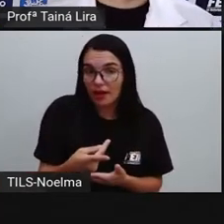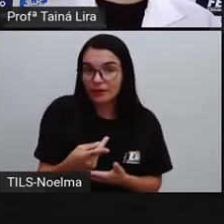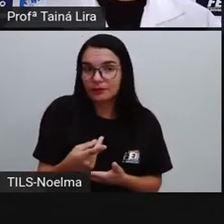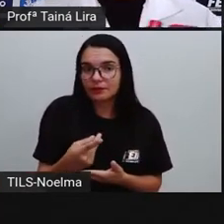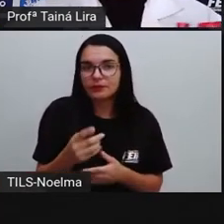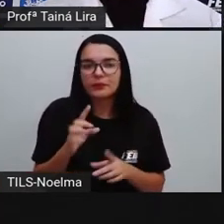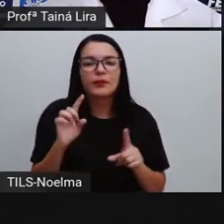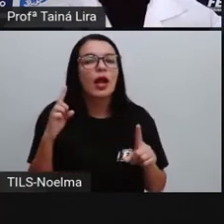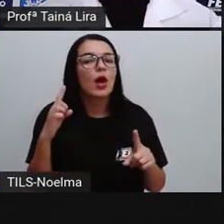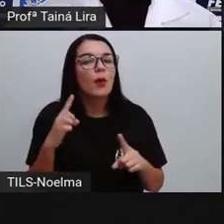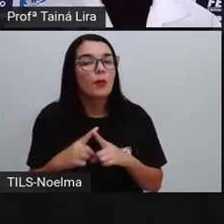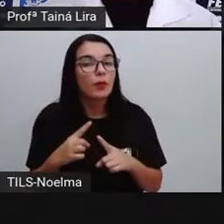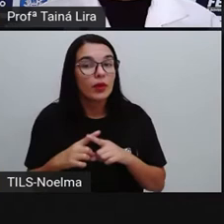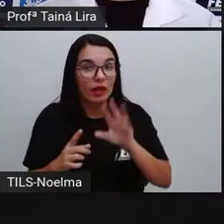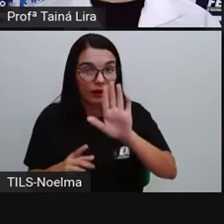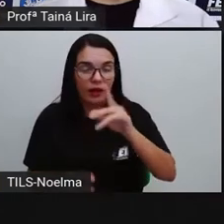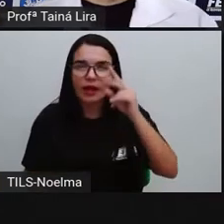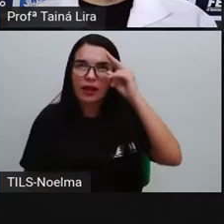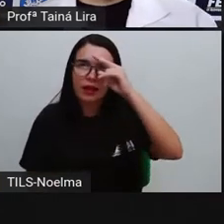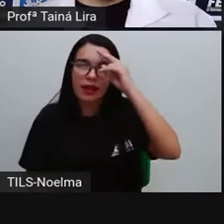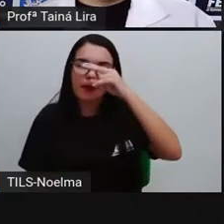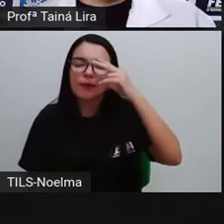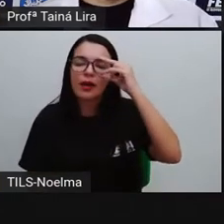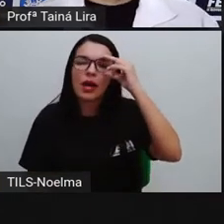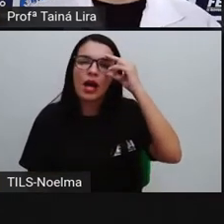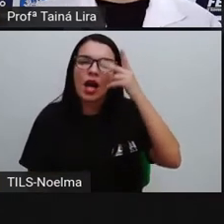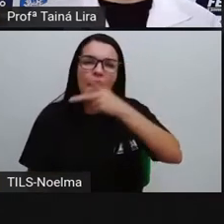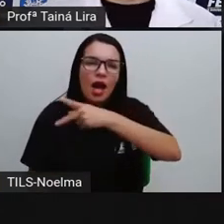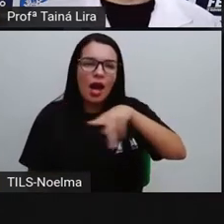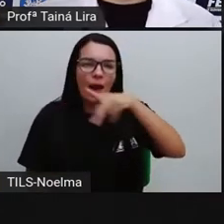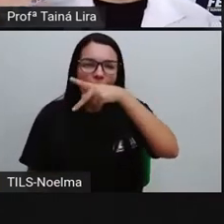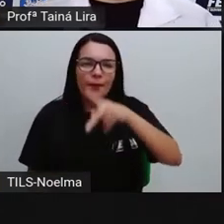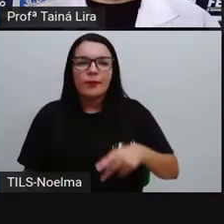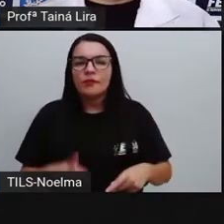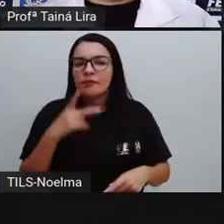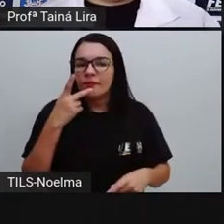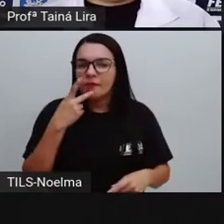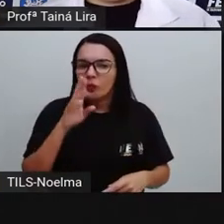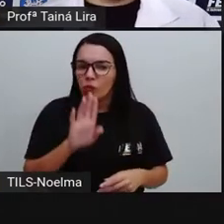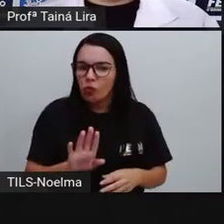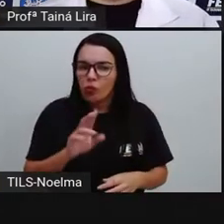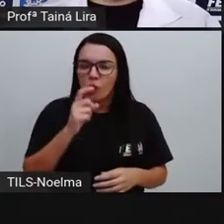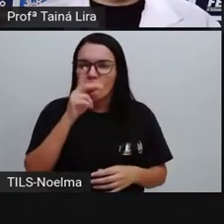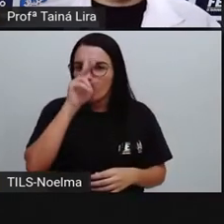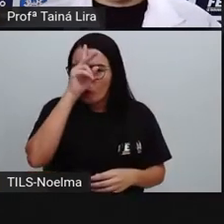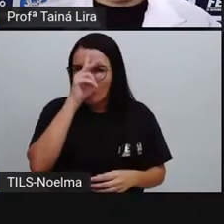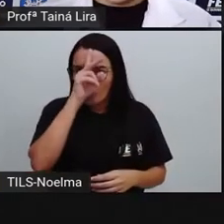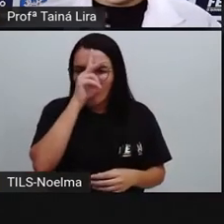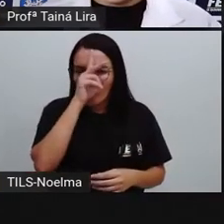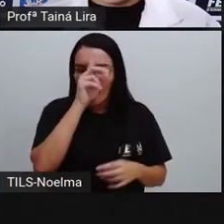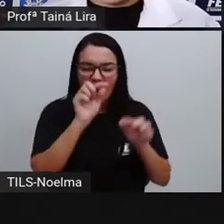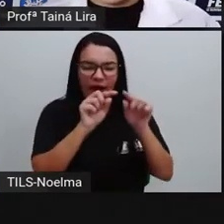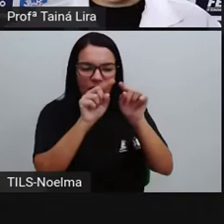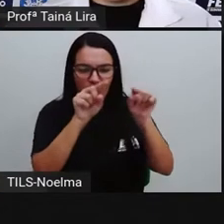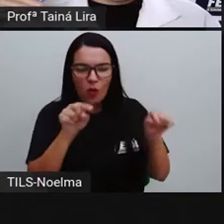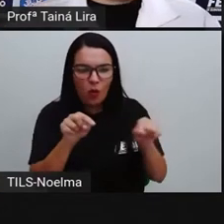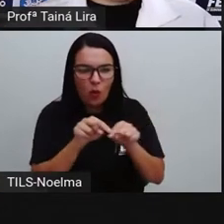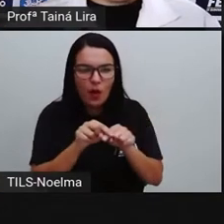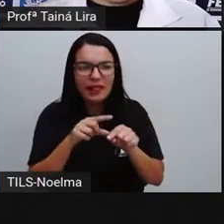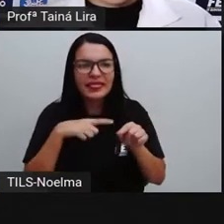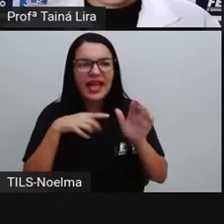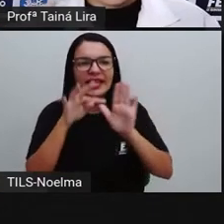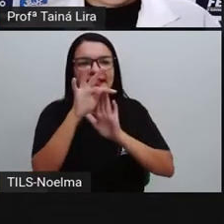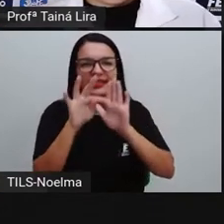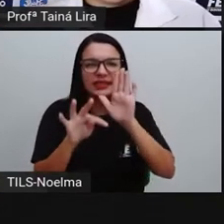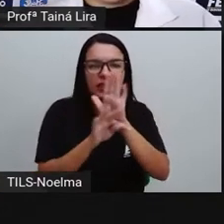Pró? Lembra que a Pró falou que as histórias em quadrinhos são textos narrativos e a